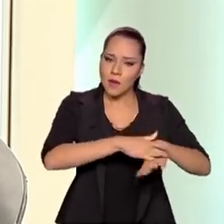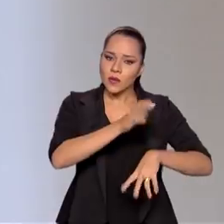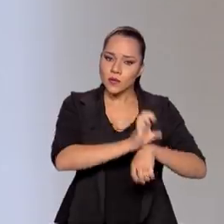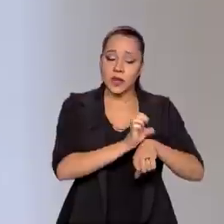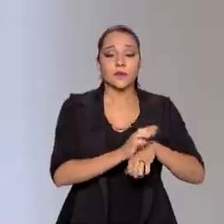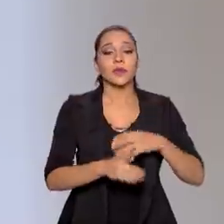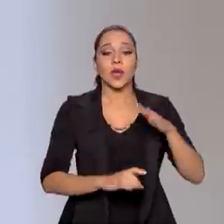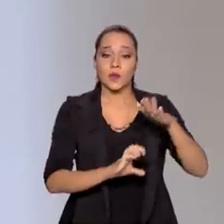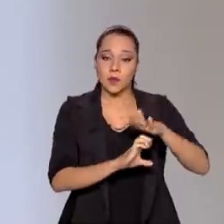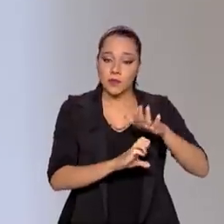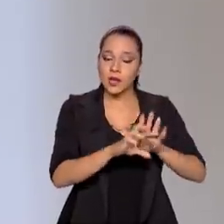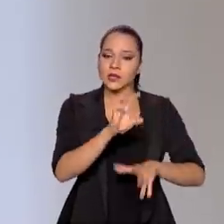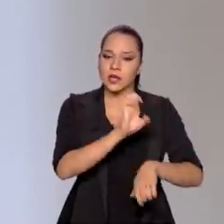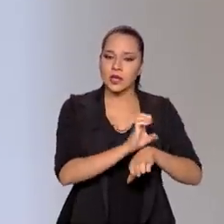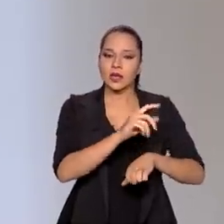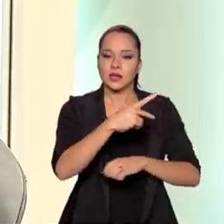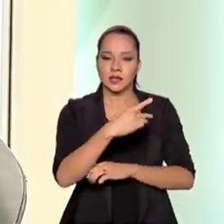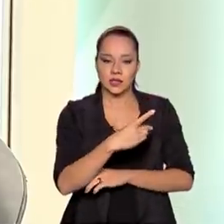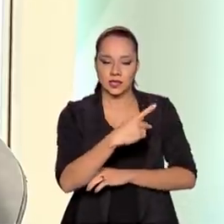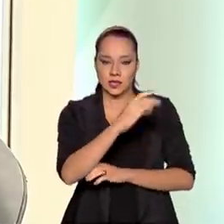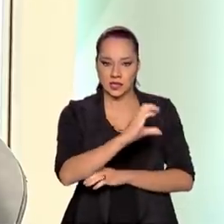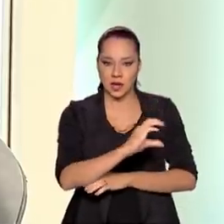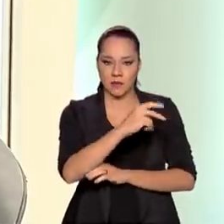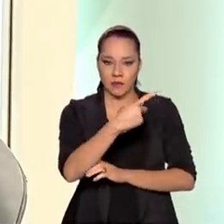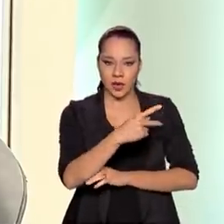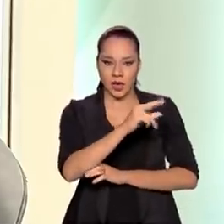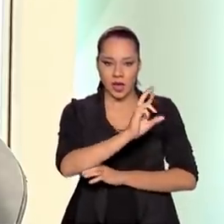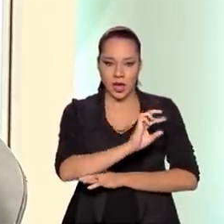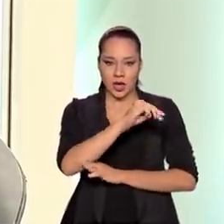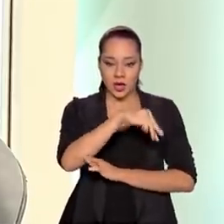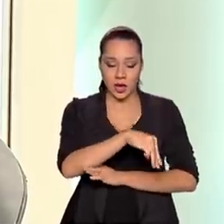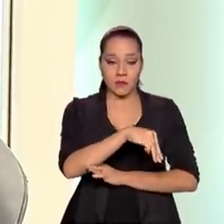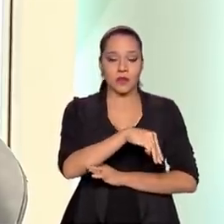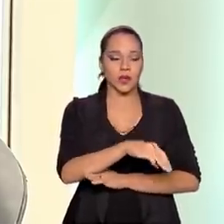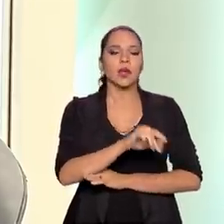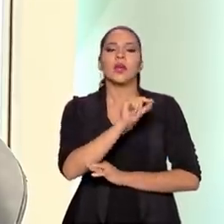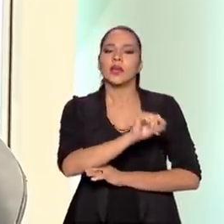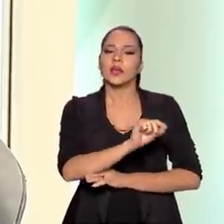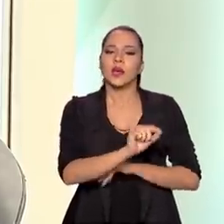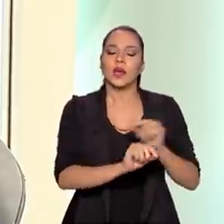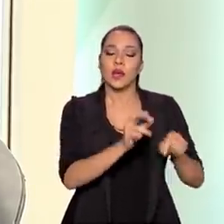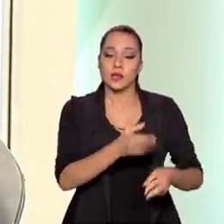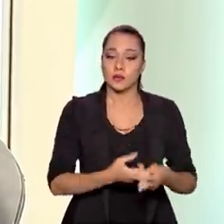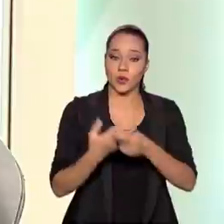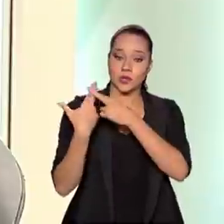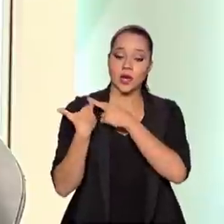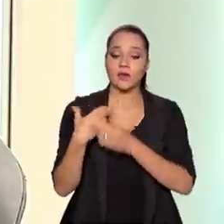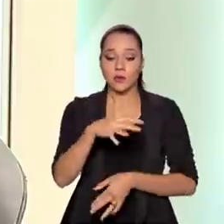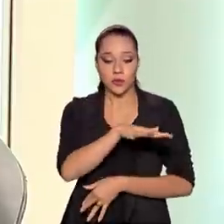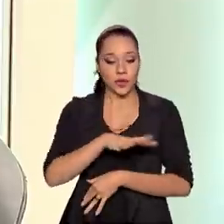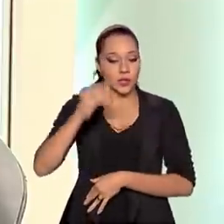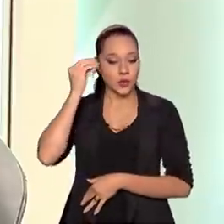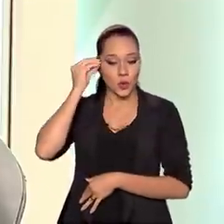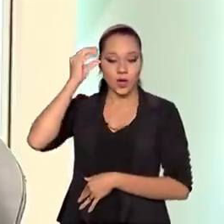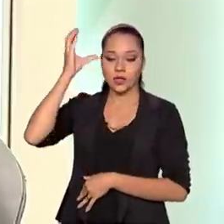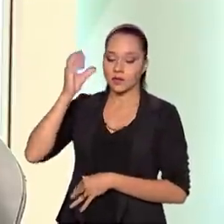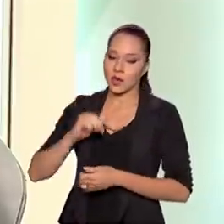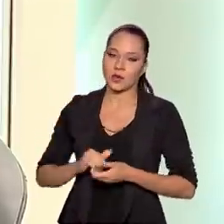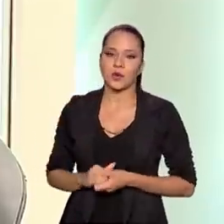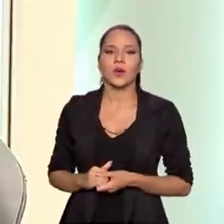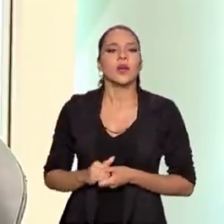empresa estatal brasileira, a CPRM, que é o Serviço Geológico do Brasil e que é exatamente responsável por esse conhecimento